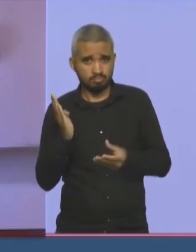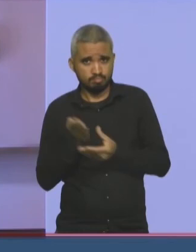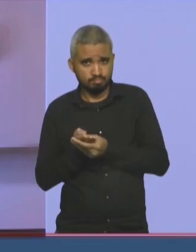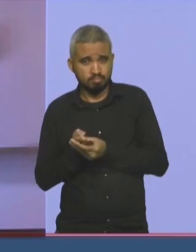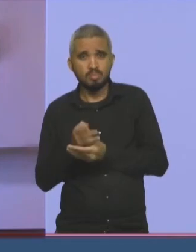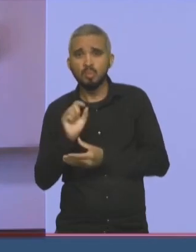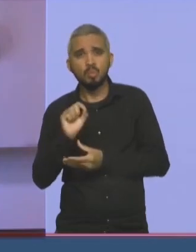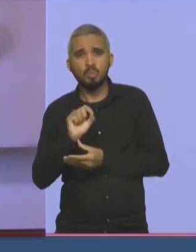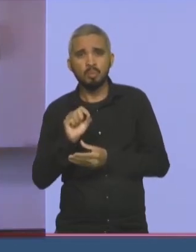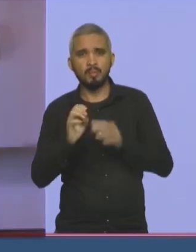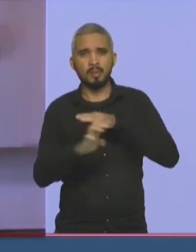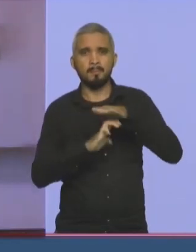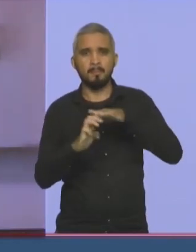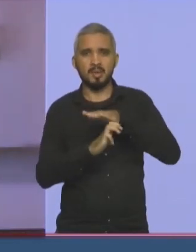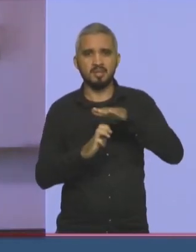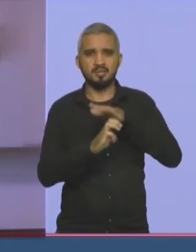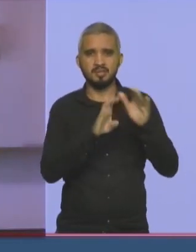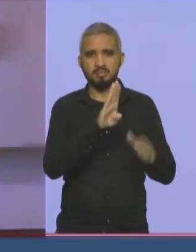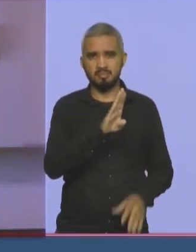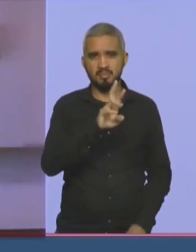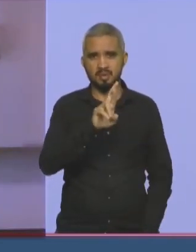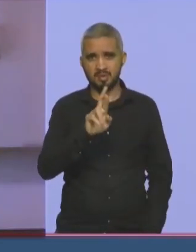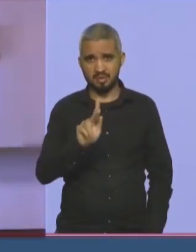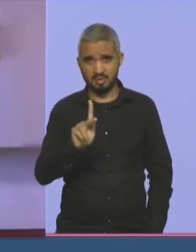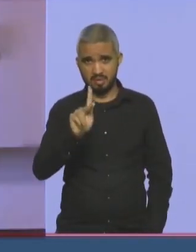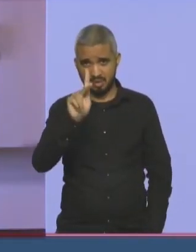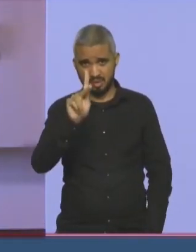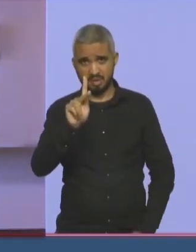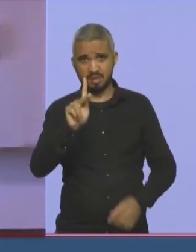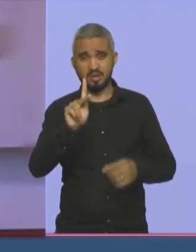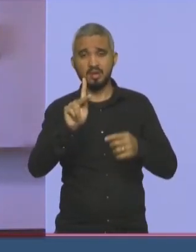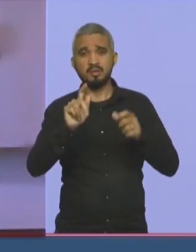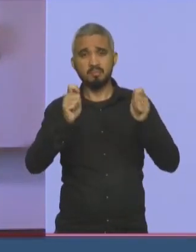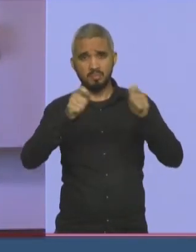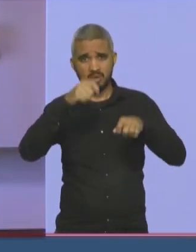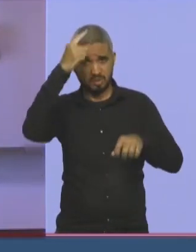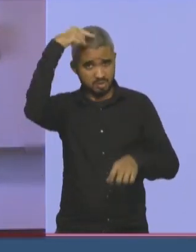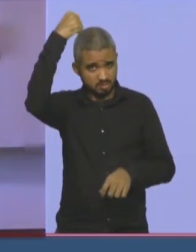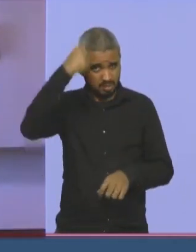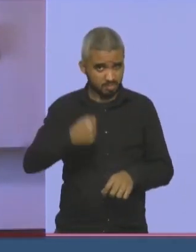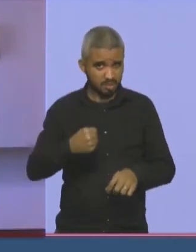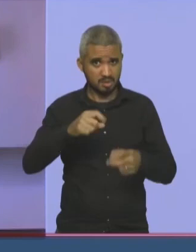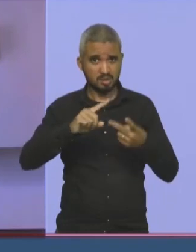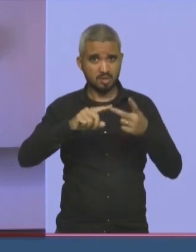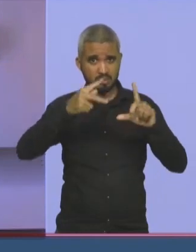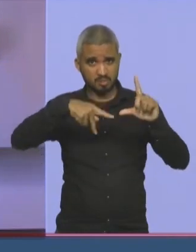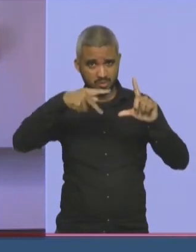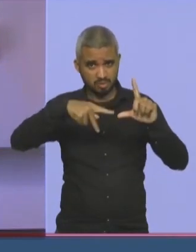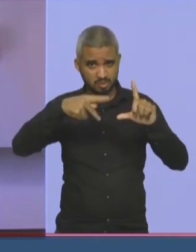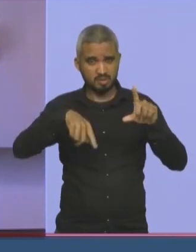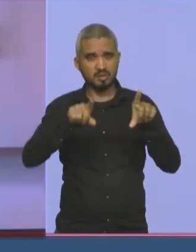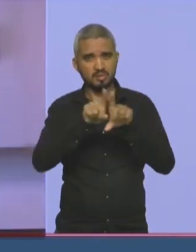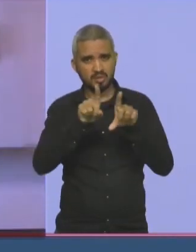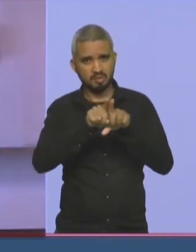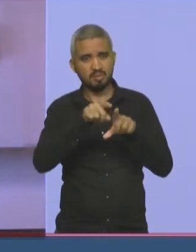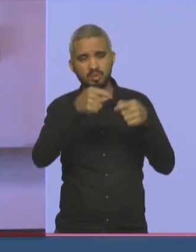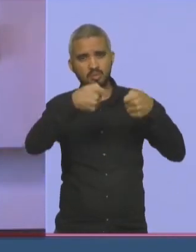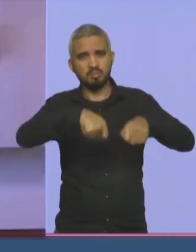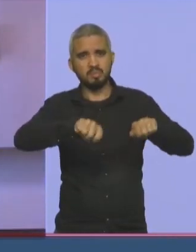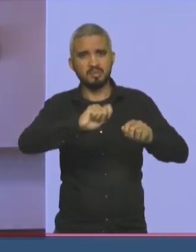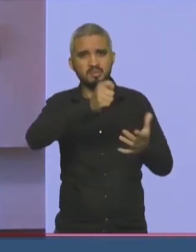garantido aos consumidores de São José de Ibamá, e também de Paço do Meado. Por fim, sou presidente,